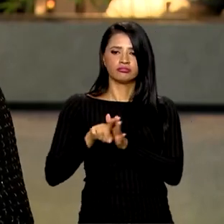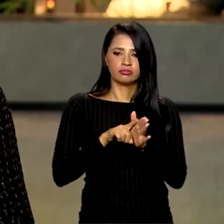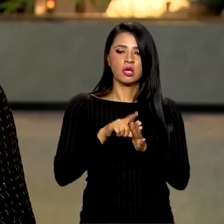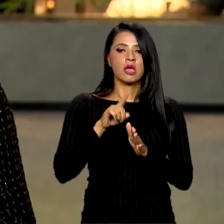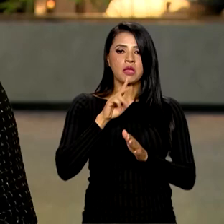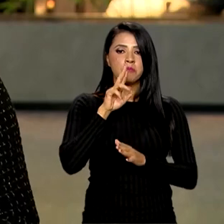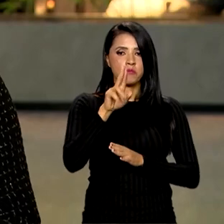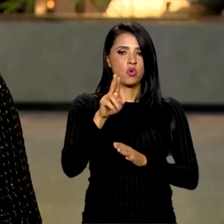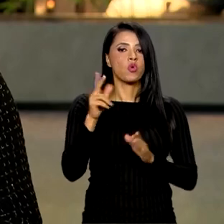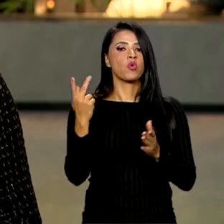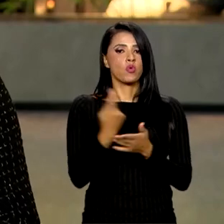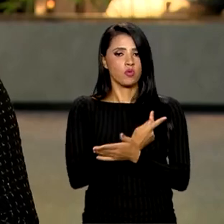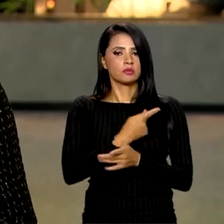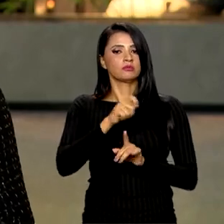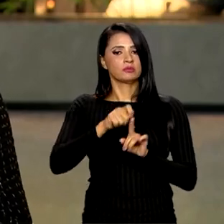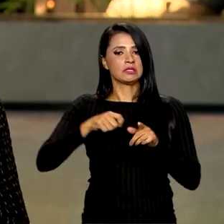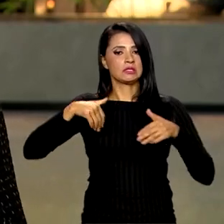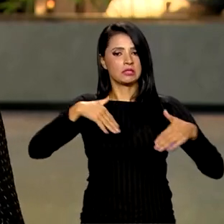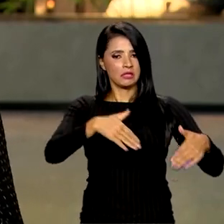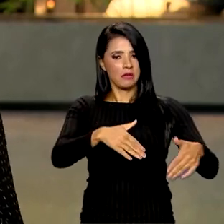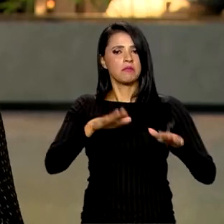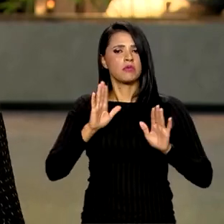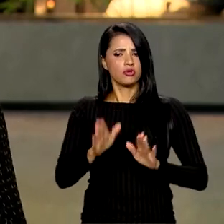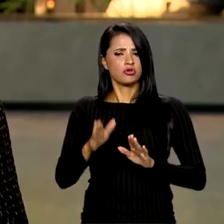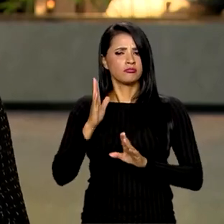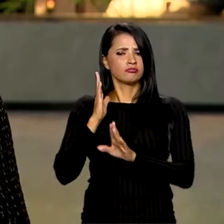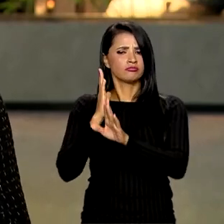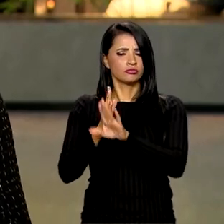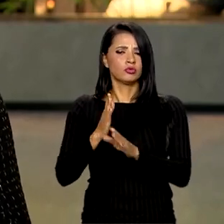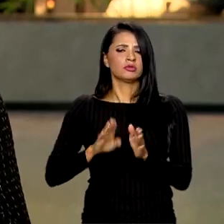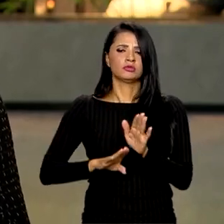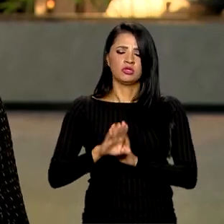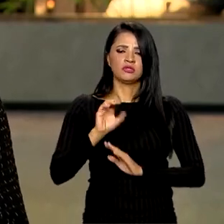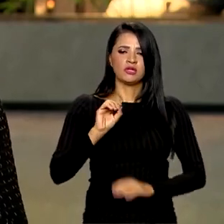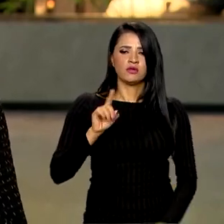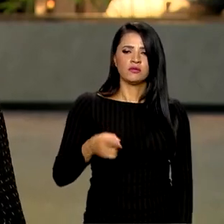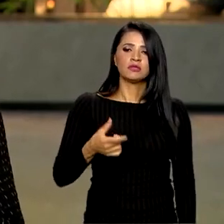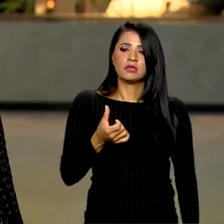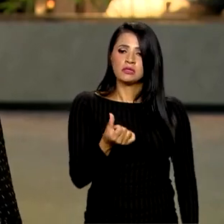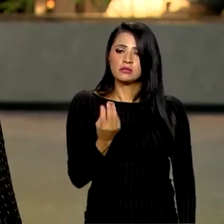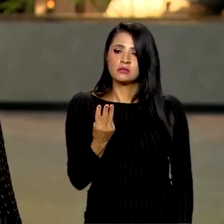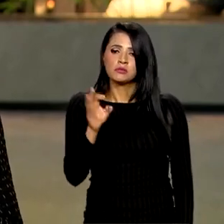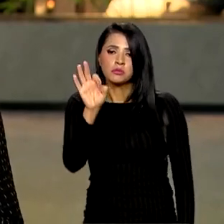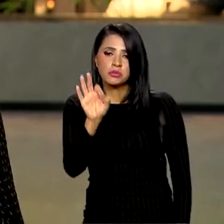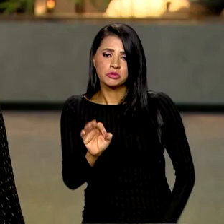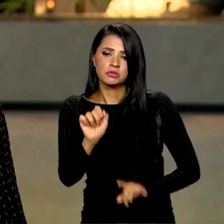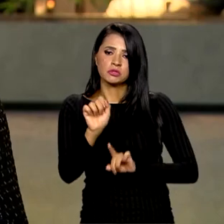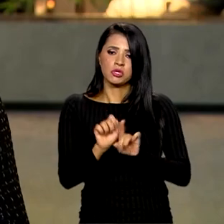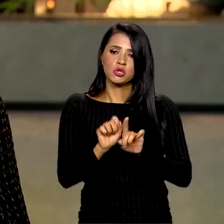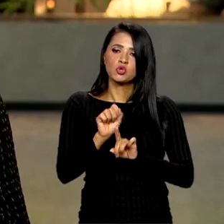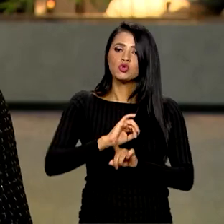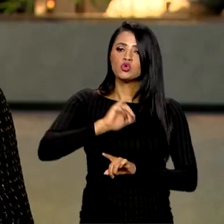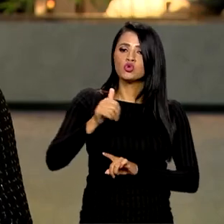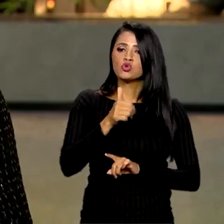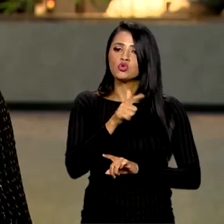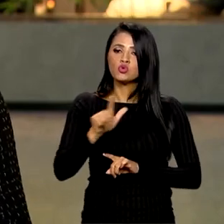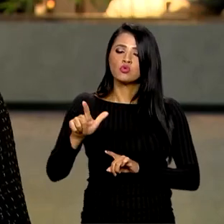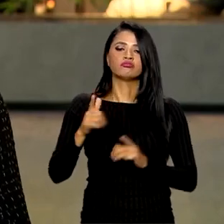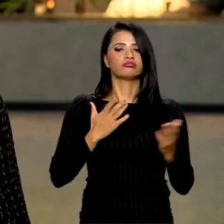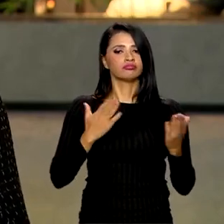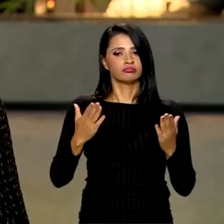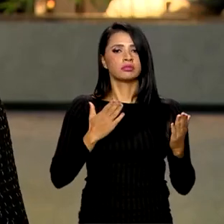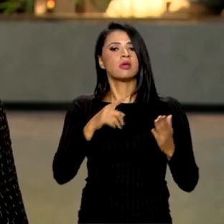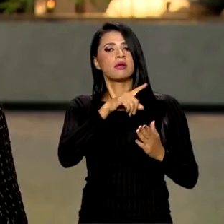setembro. Mas o IBCBR já apurou um crescimento de 0,63% em junho, em relação a maio. E esse